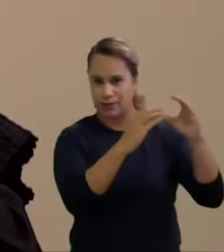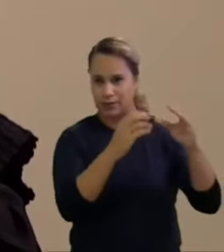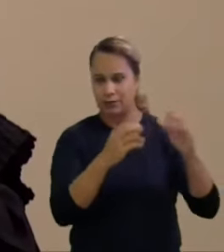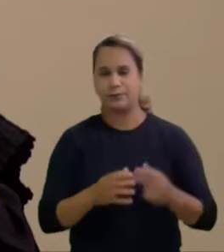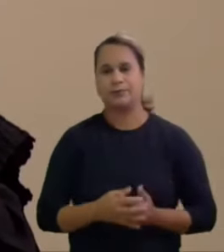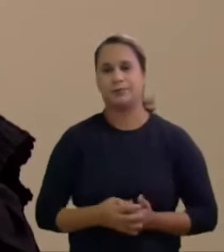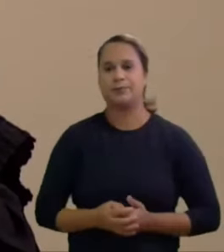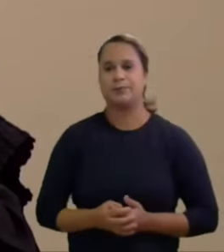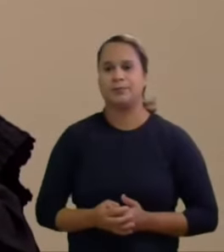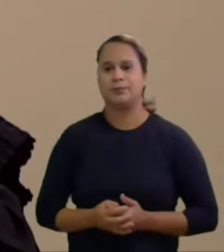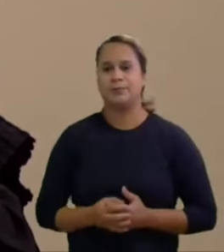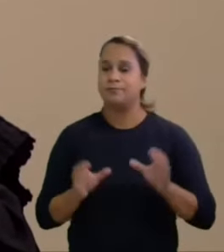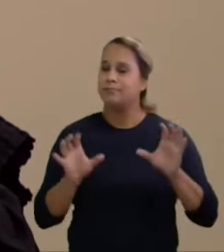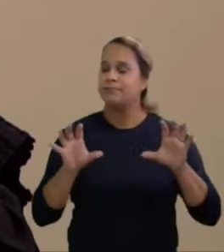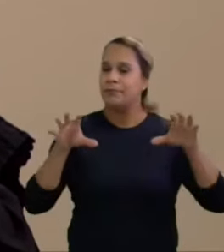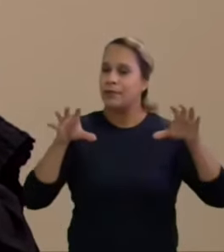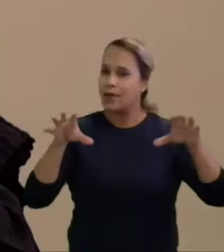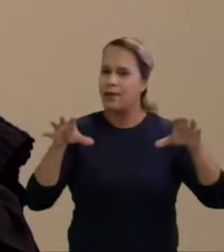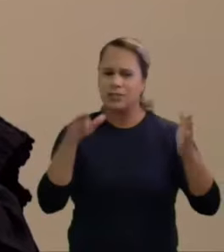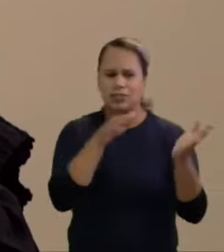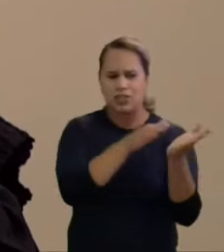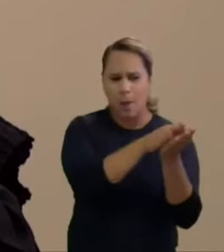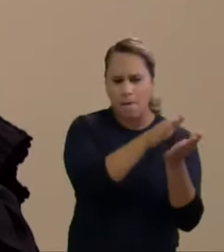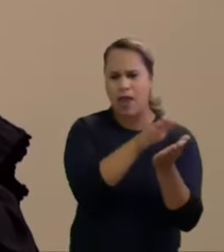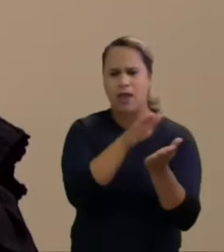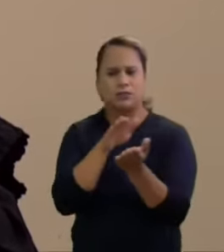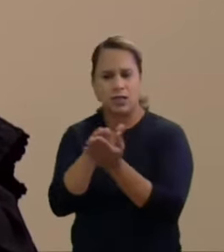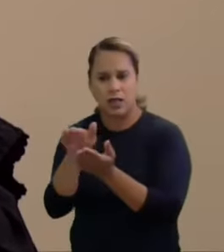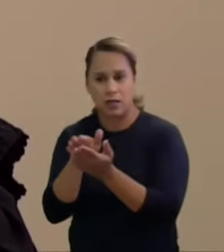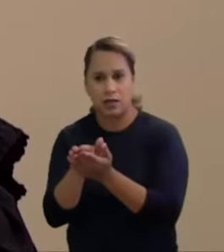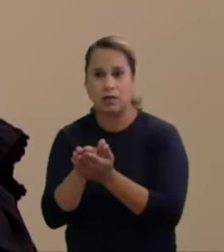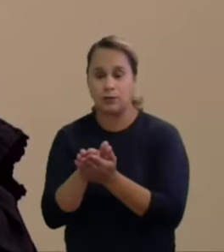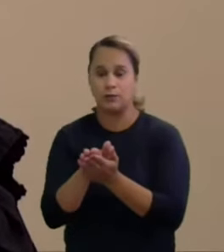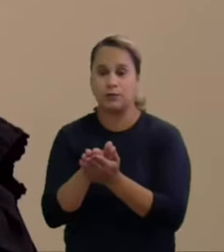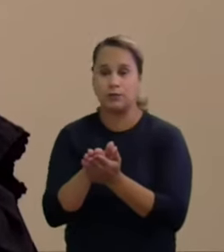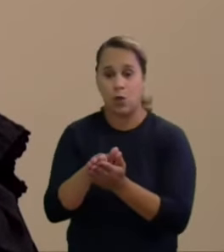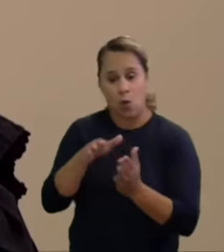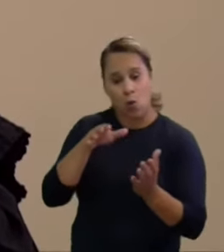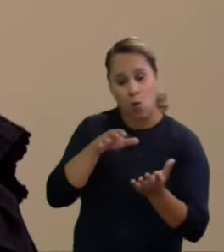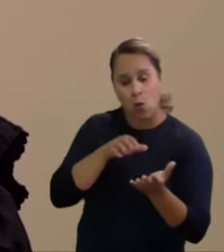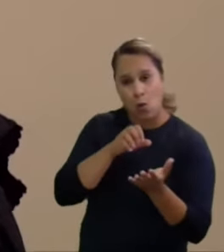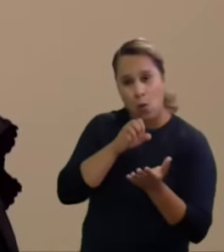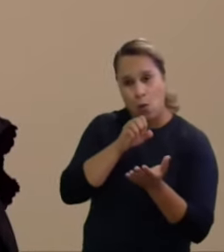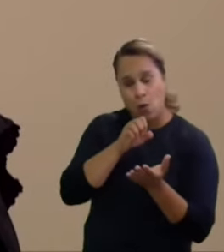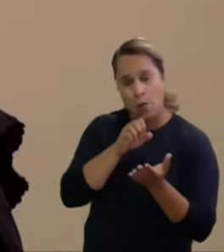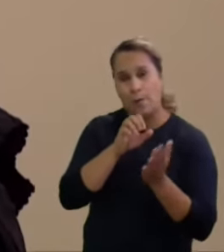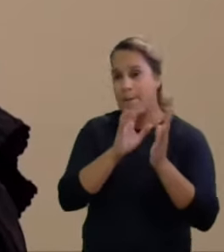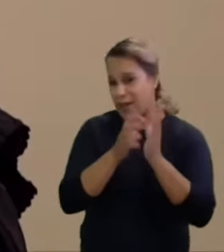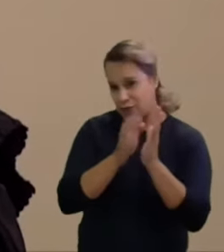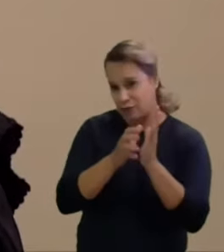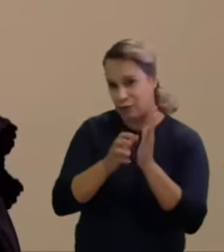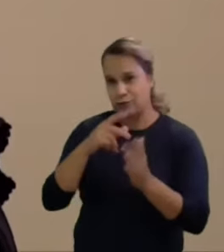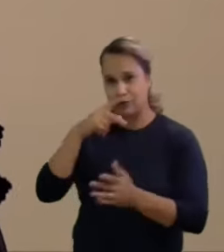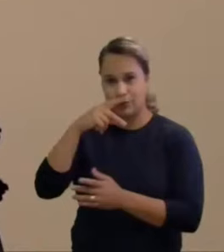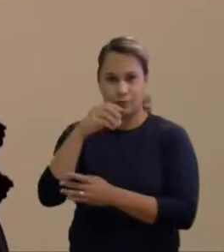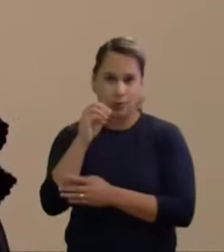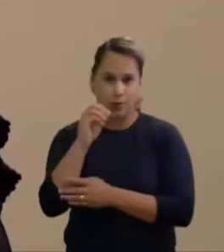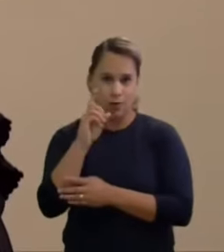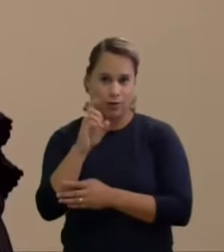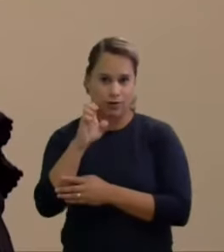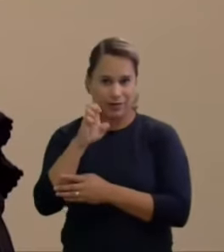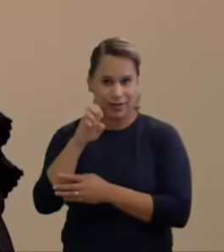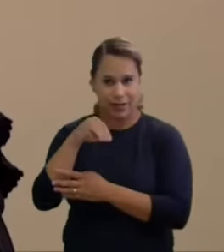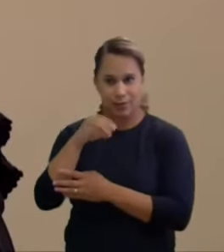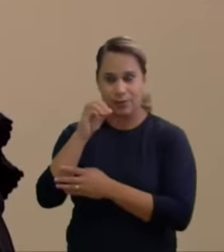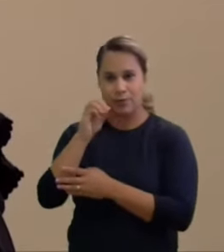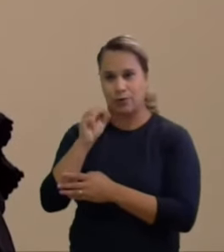Por essas duas despesas, o partido Podemos foi demandado em juízo. A divergência aparece pontual, mas na verdade ela é